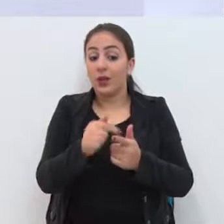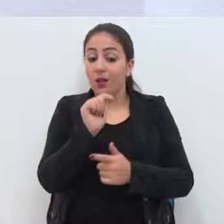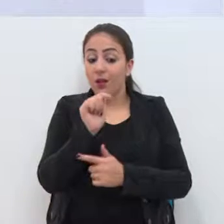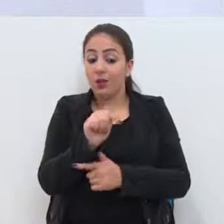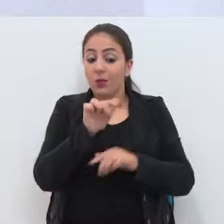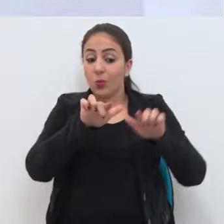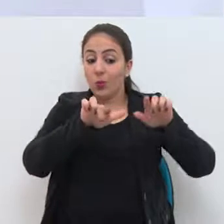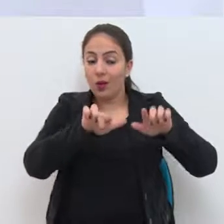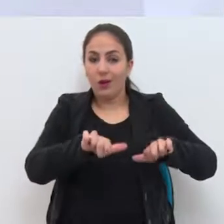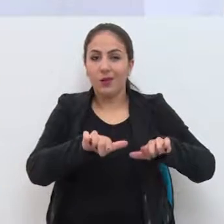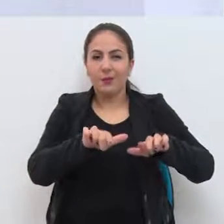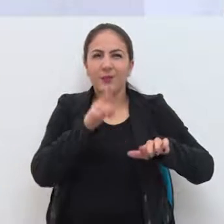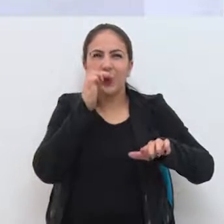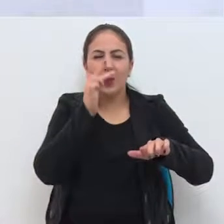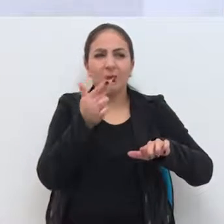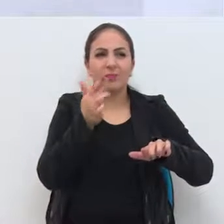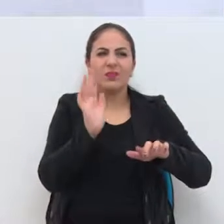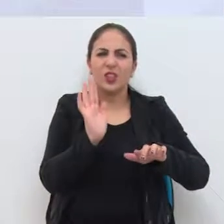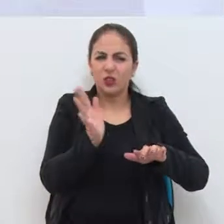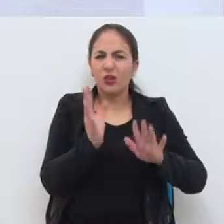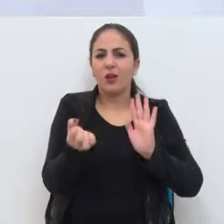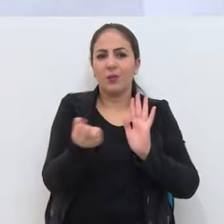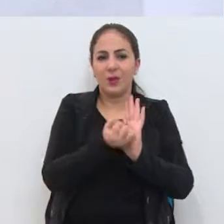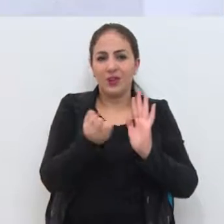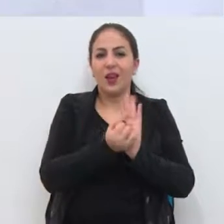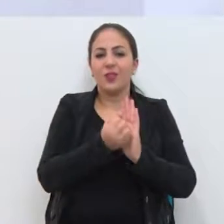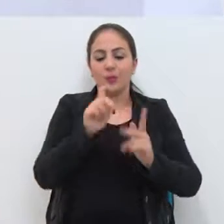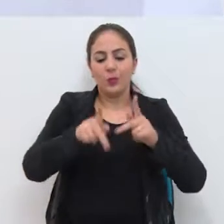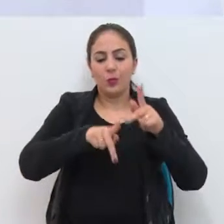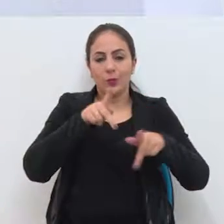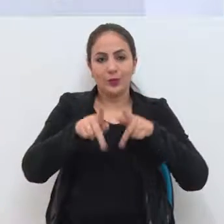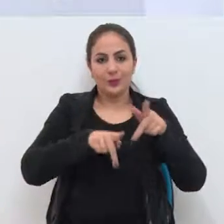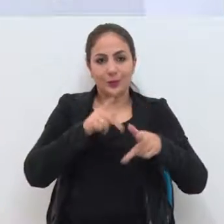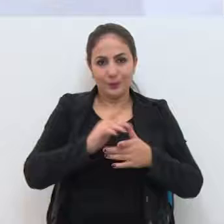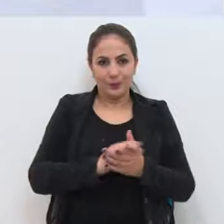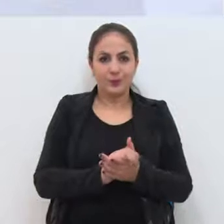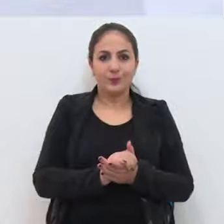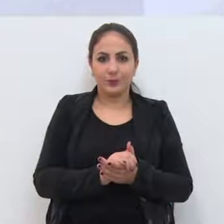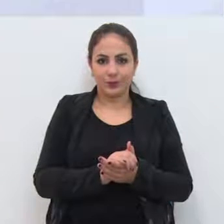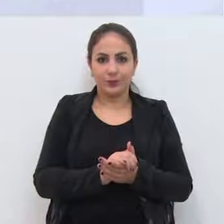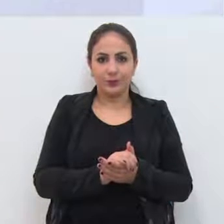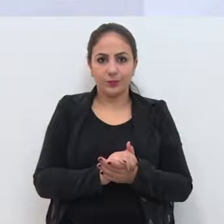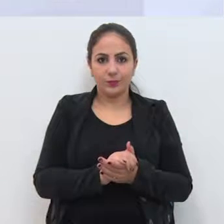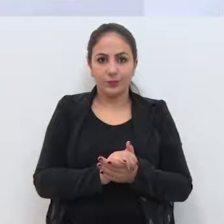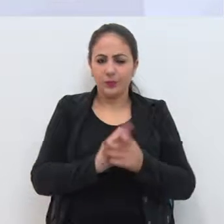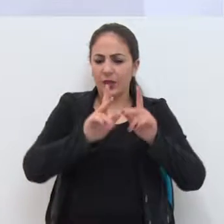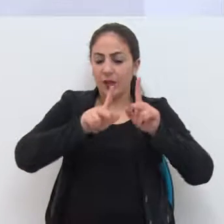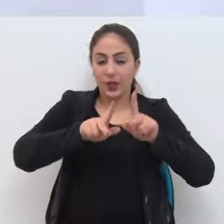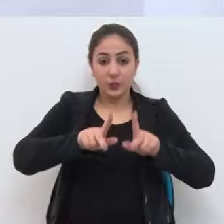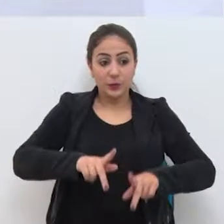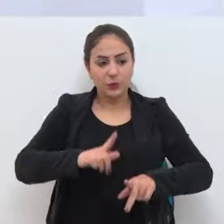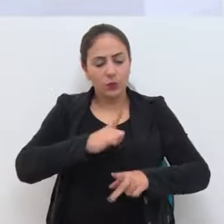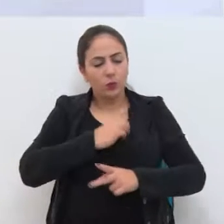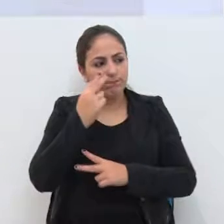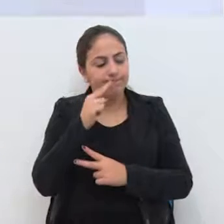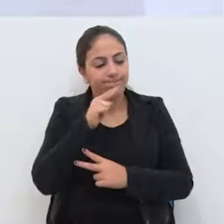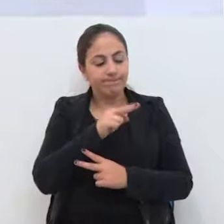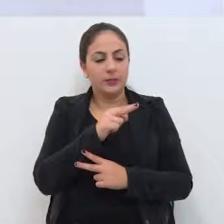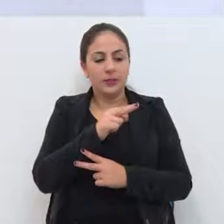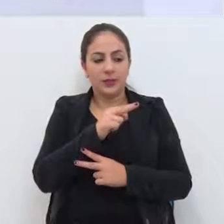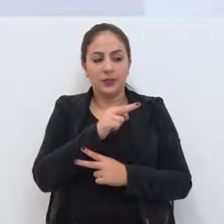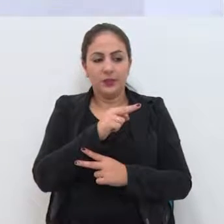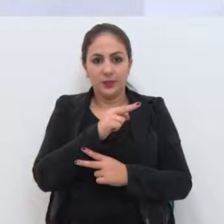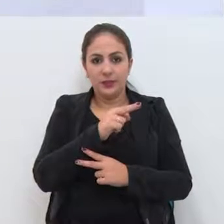tornou um ponto já marcado pelaquela população. Pelas pessoas que aqui passam,